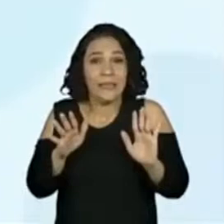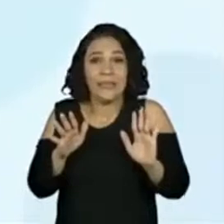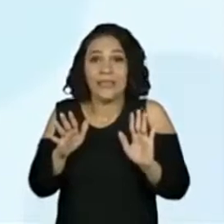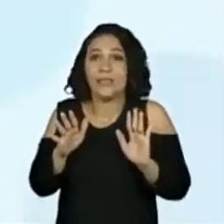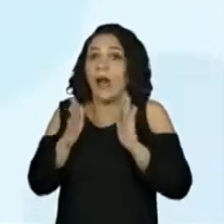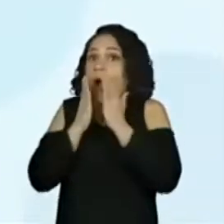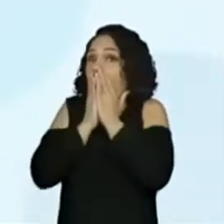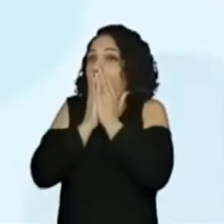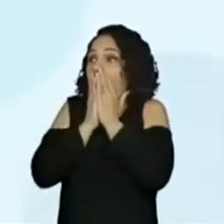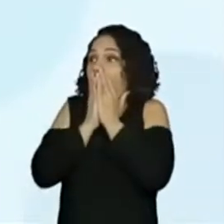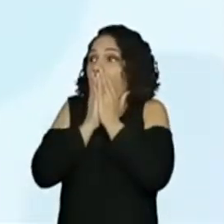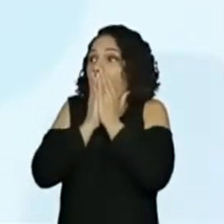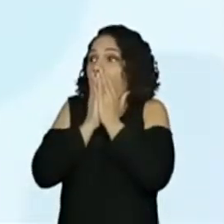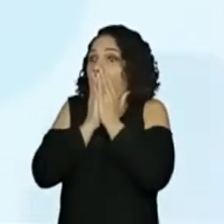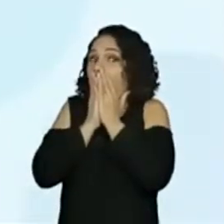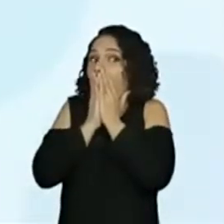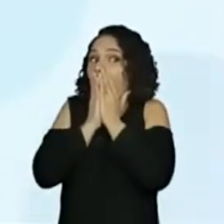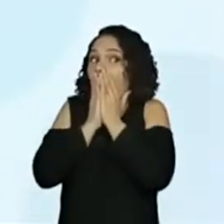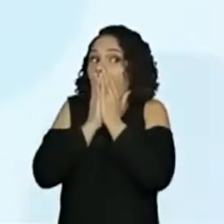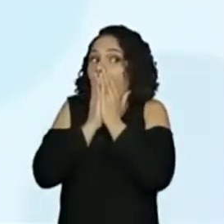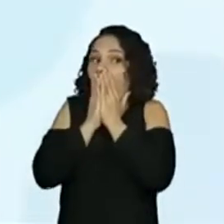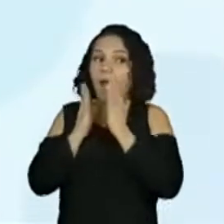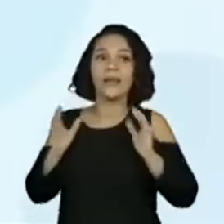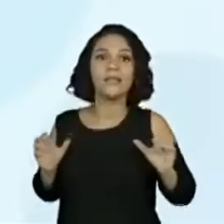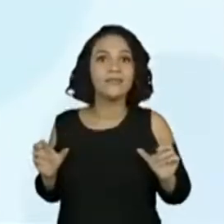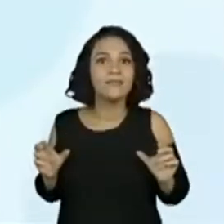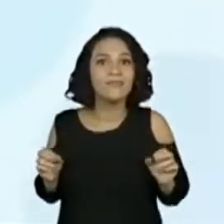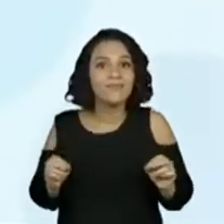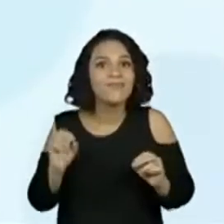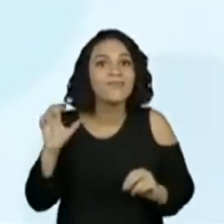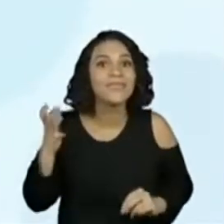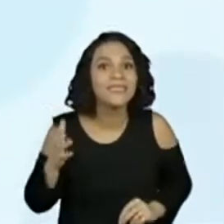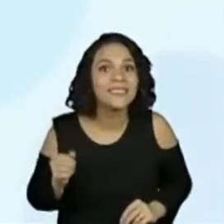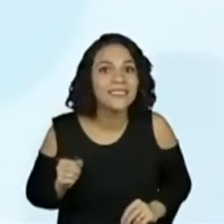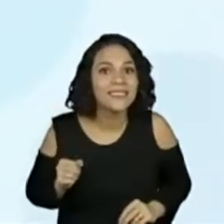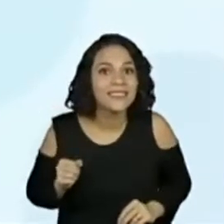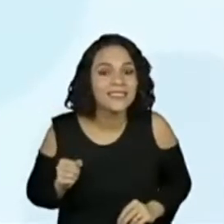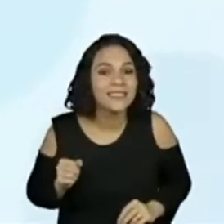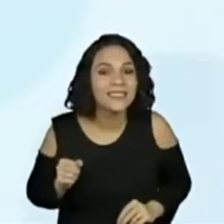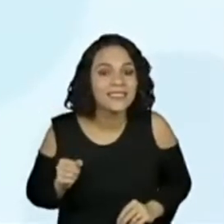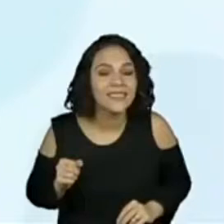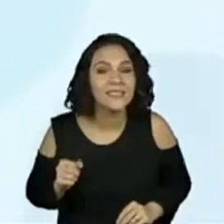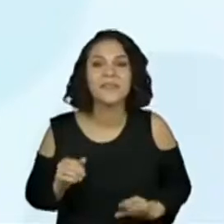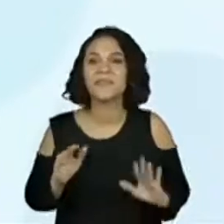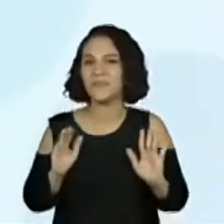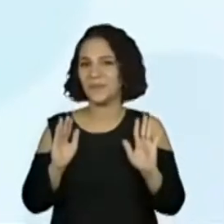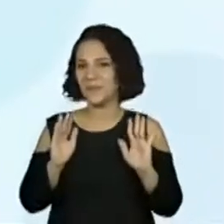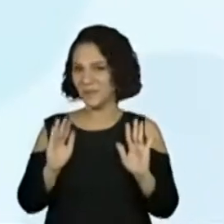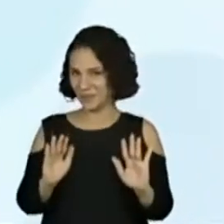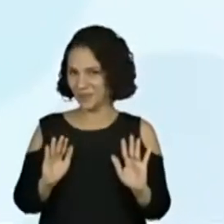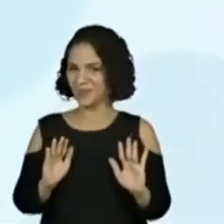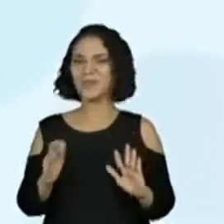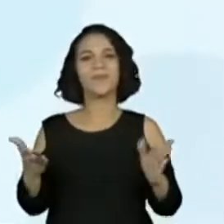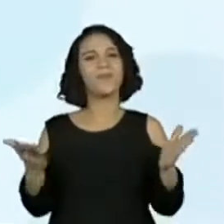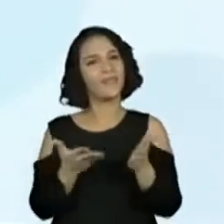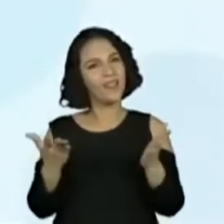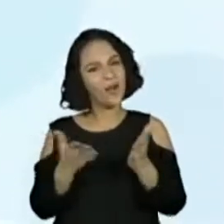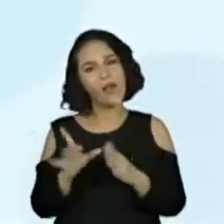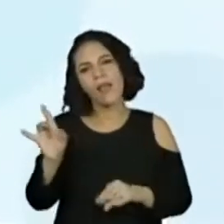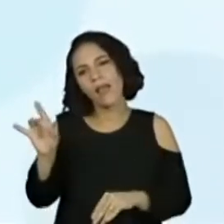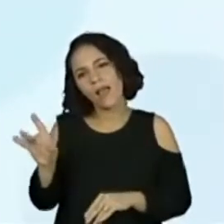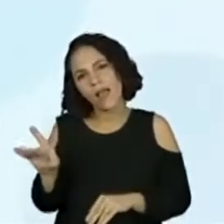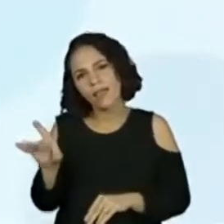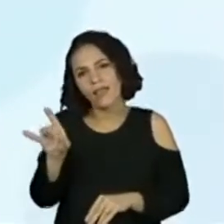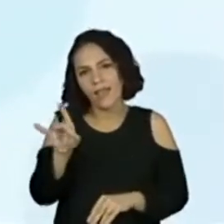Olha lá. A gente acabou de ler essa tirinha. Vamos agora conversando de quadro em